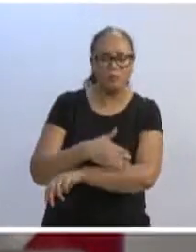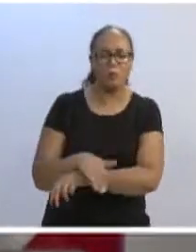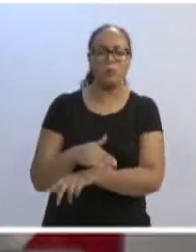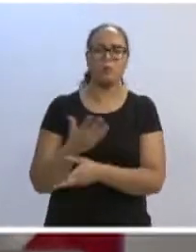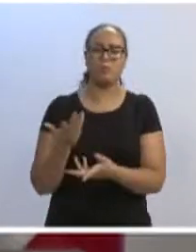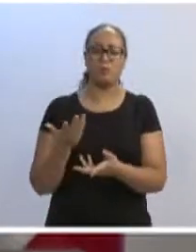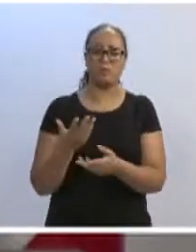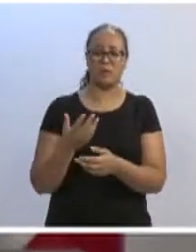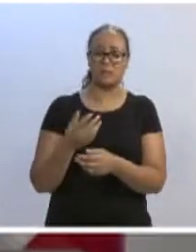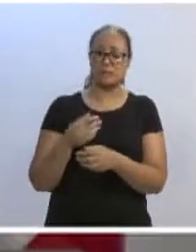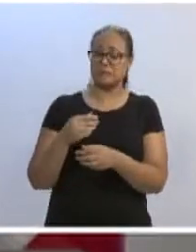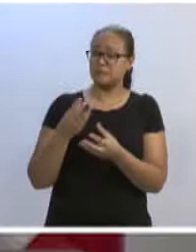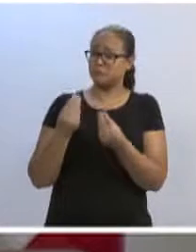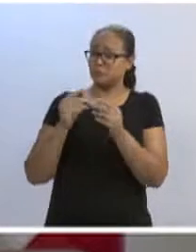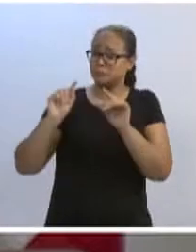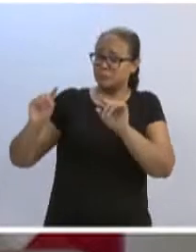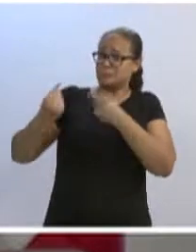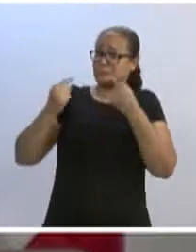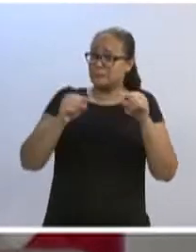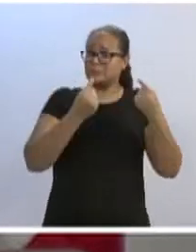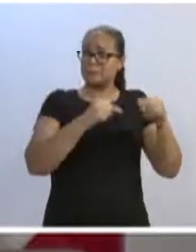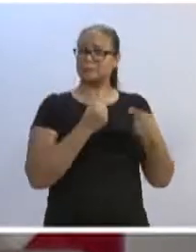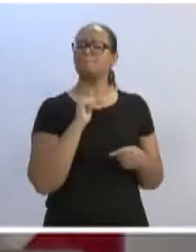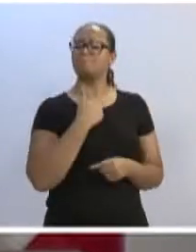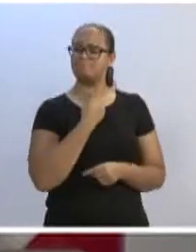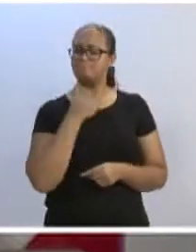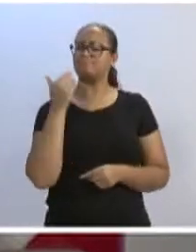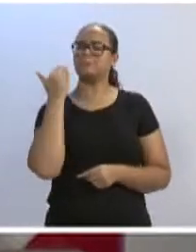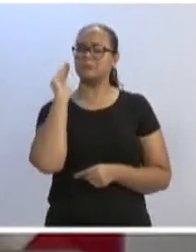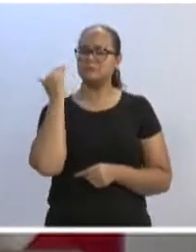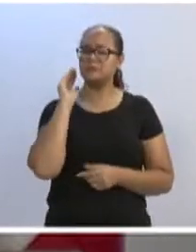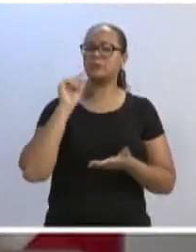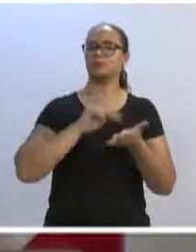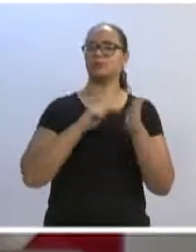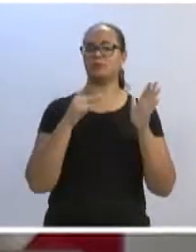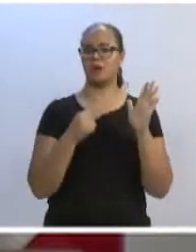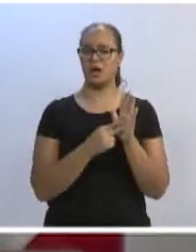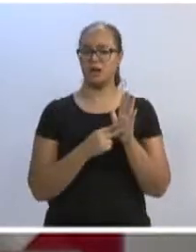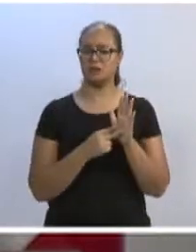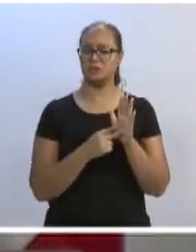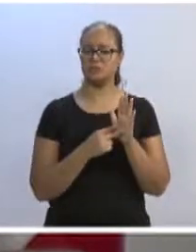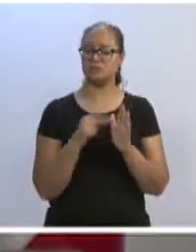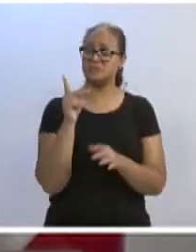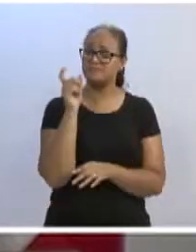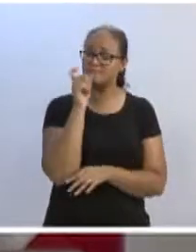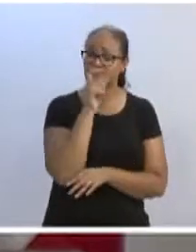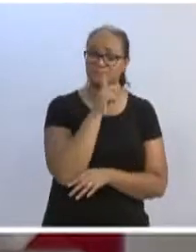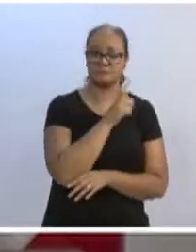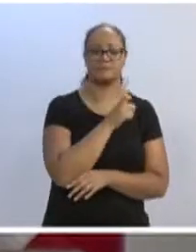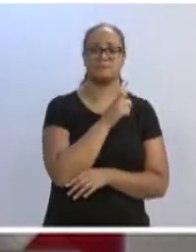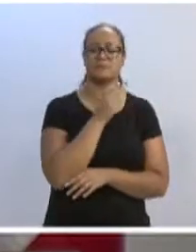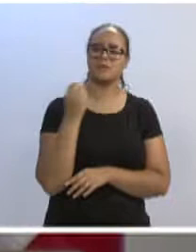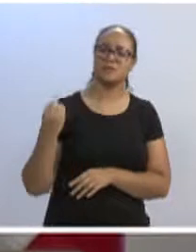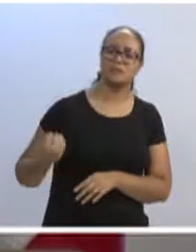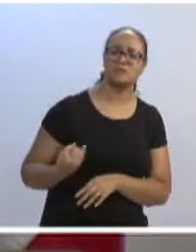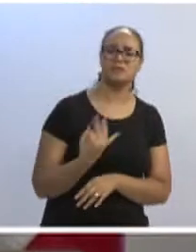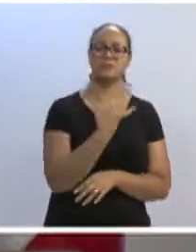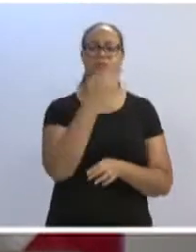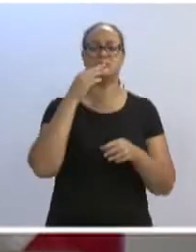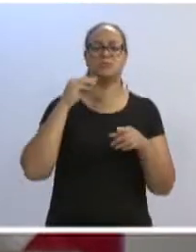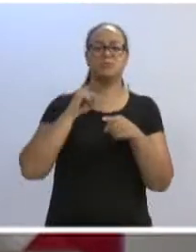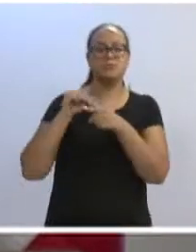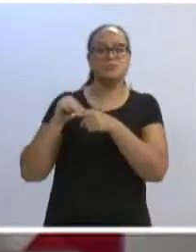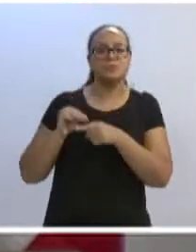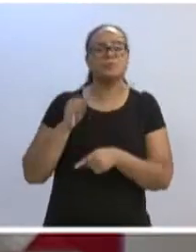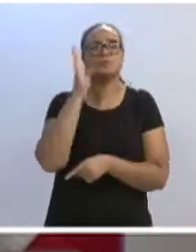sabemos o que isso significa. Como é difícil, quando em todos os municípios do Brasil, a frustração de